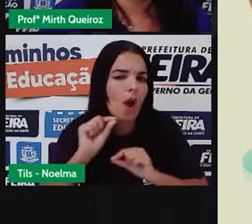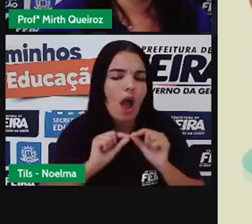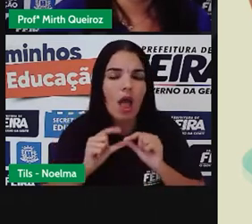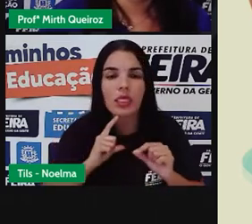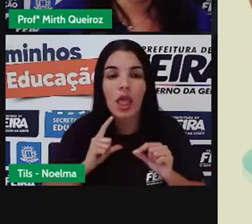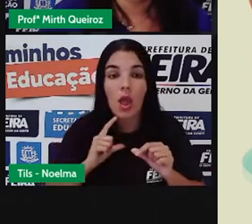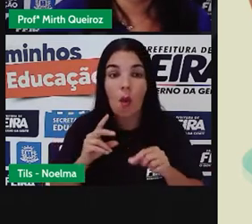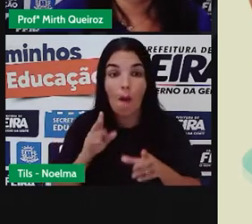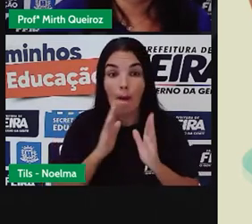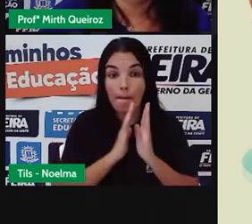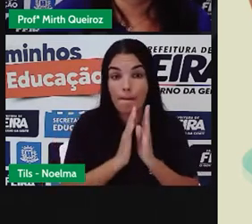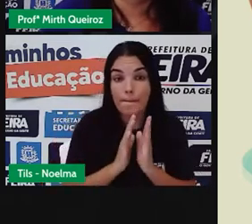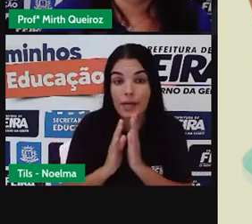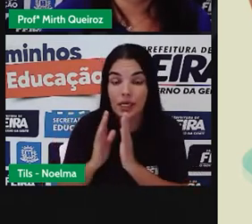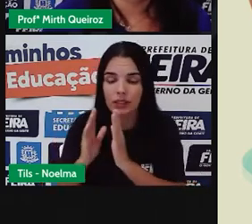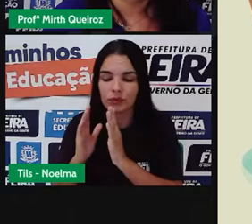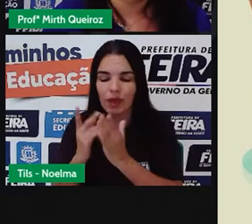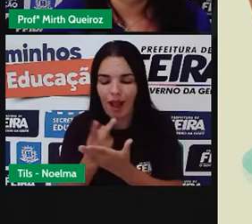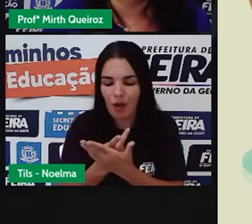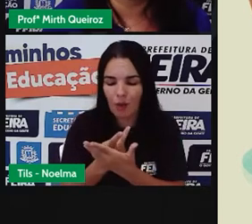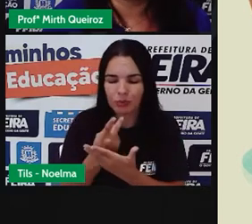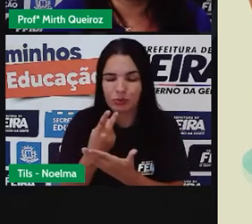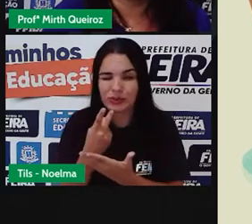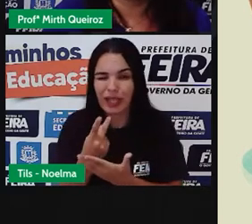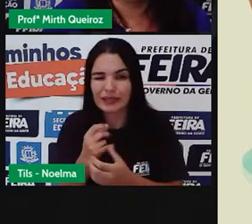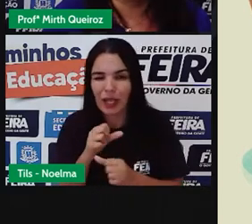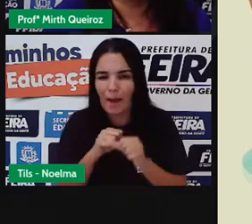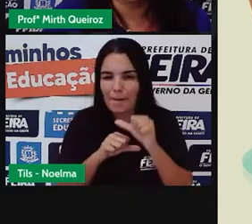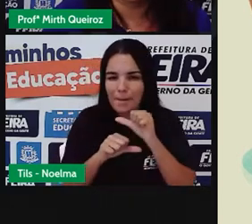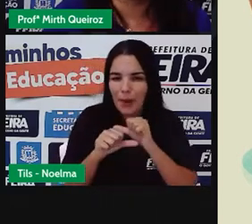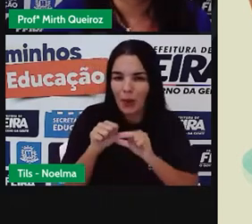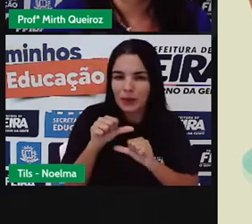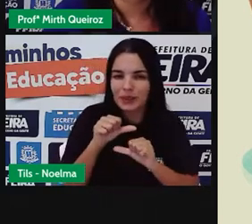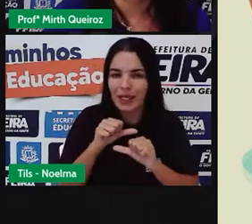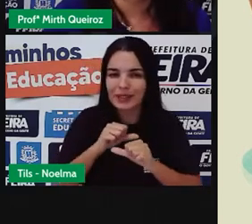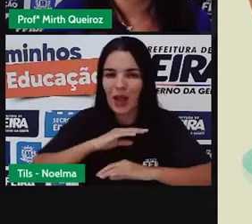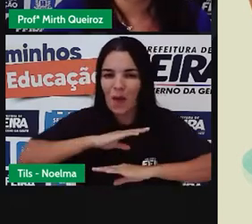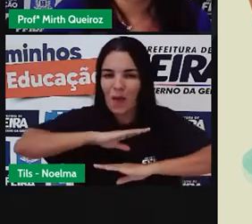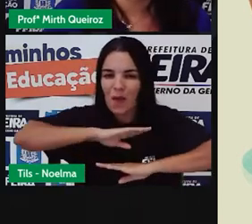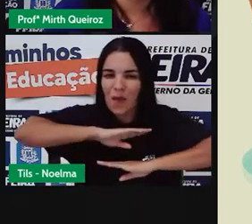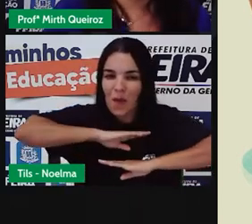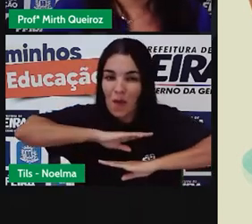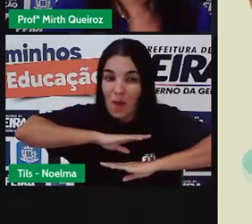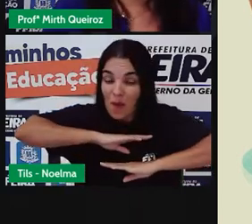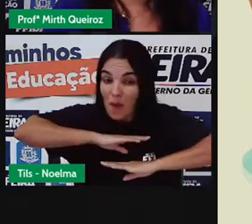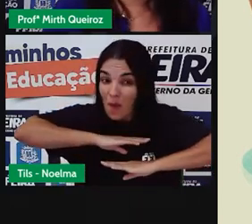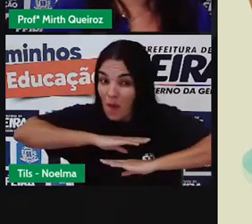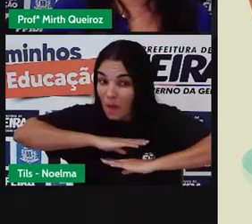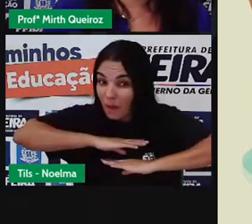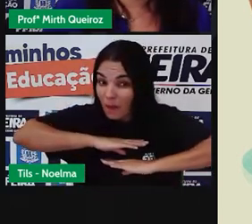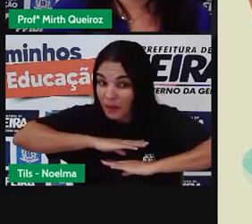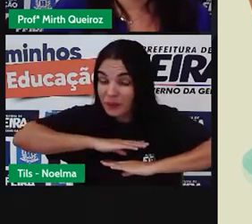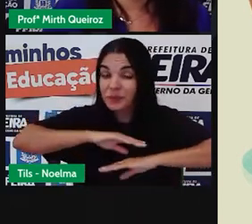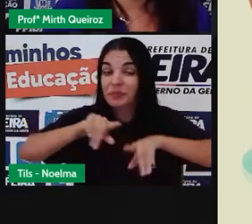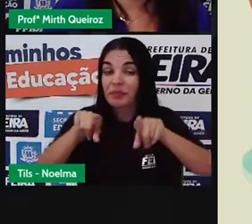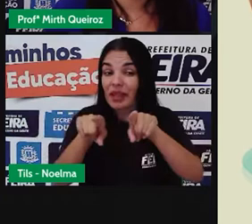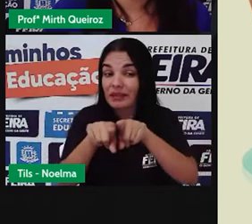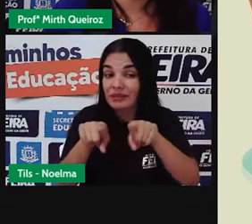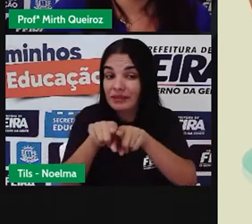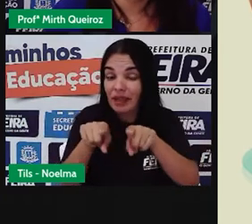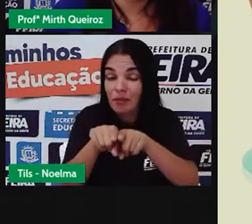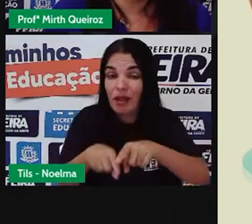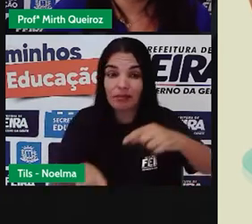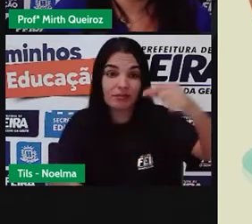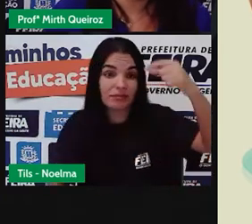mudanças biológicas e fisiológicas no nosso corpo. Por que a gente fala de transformações, de